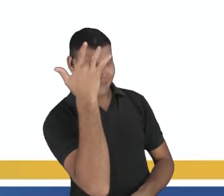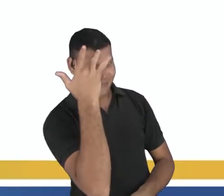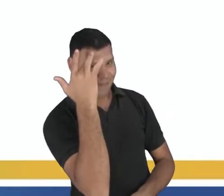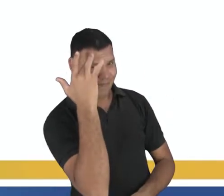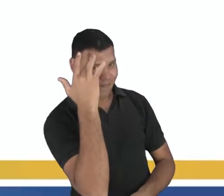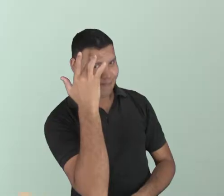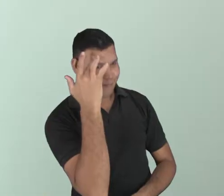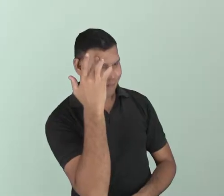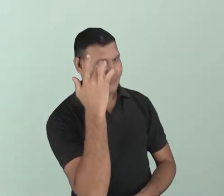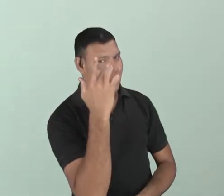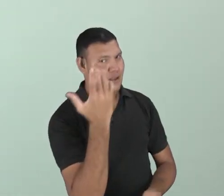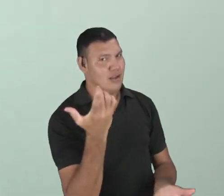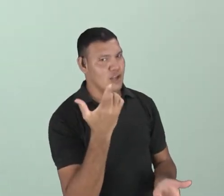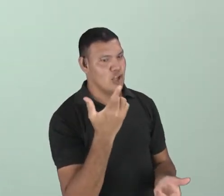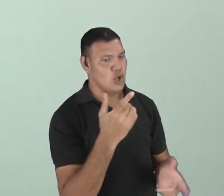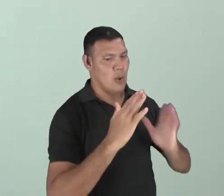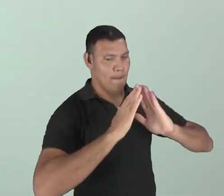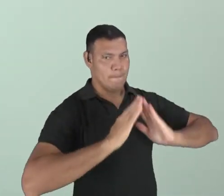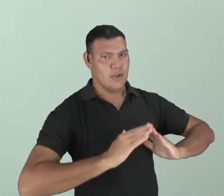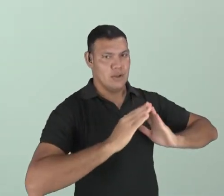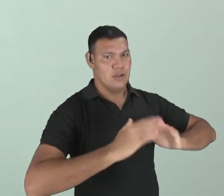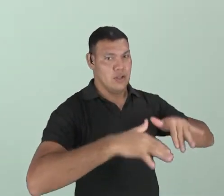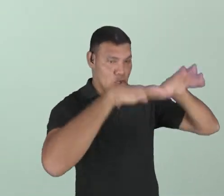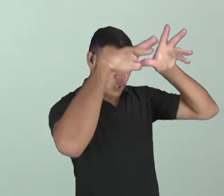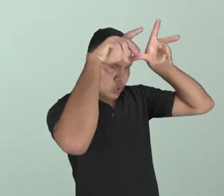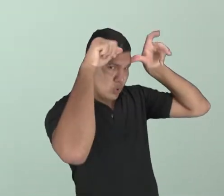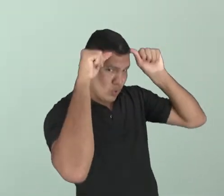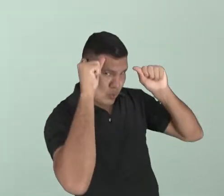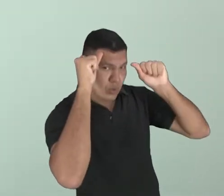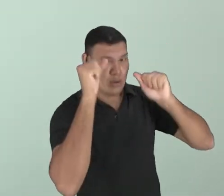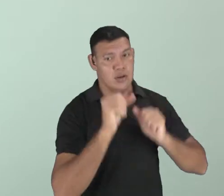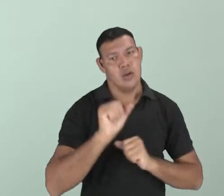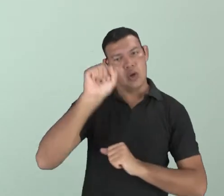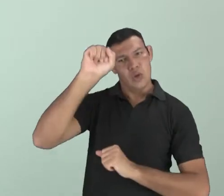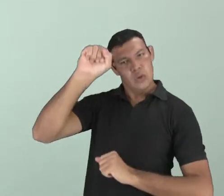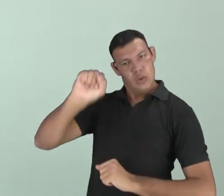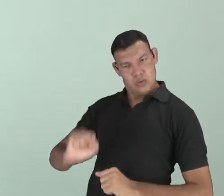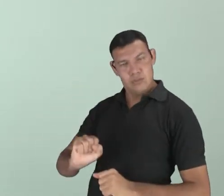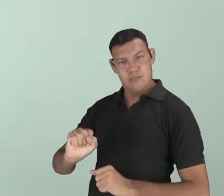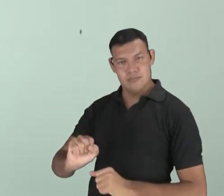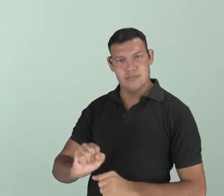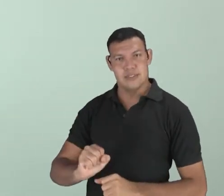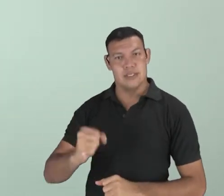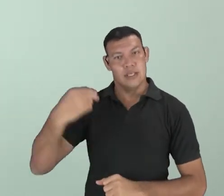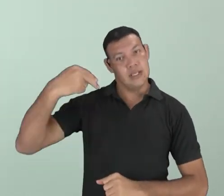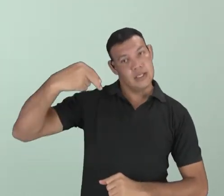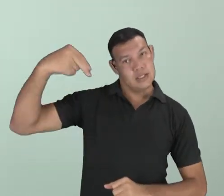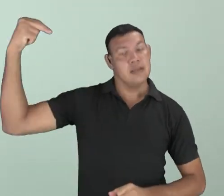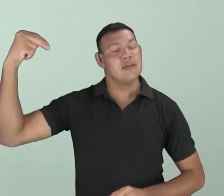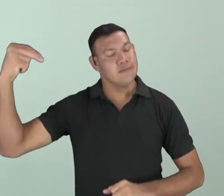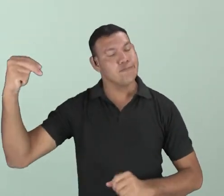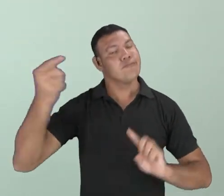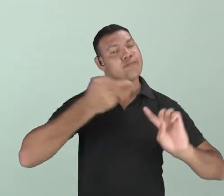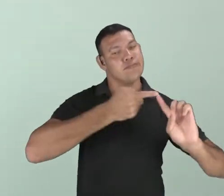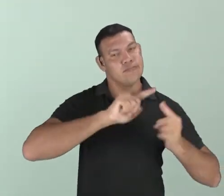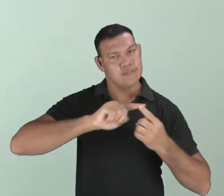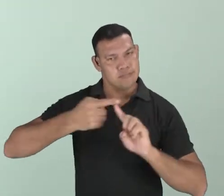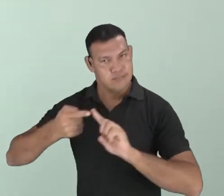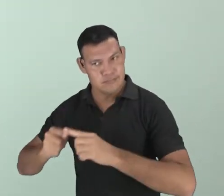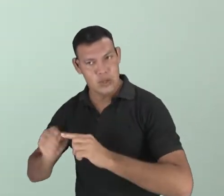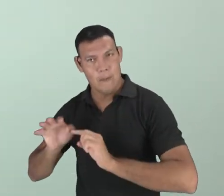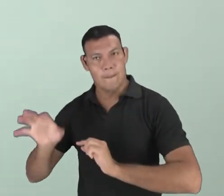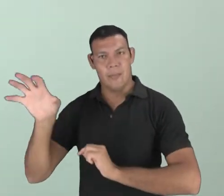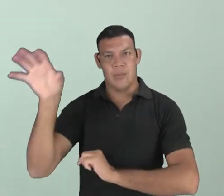Aquelas que moram aqui no Acre, aquelas que moram no Sul, aquelas que moram no Nordeste. Isso é a nossa variação